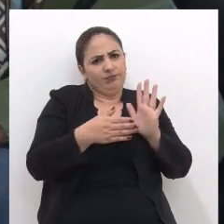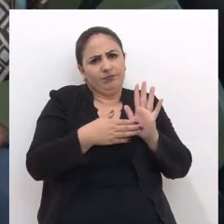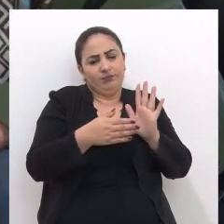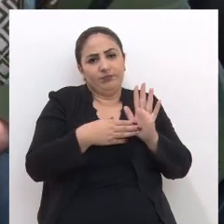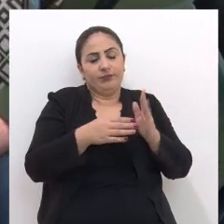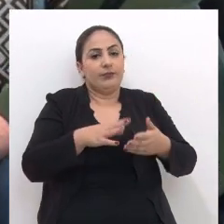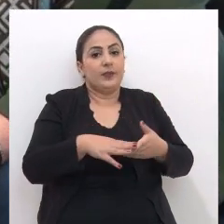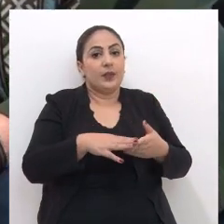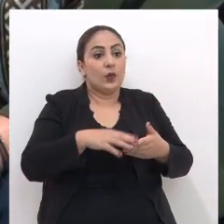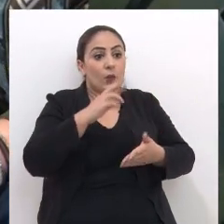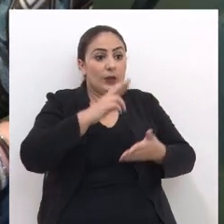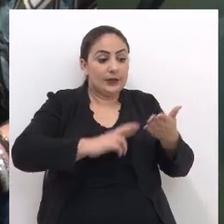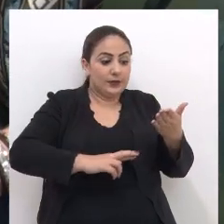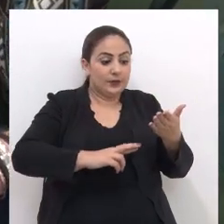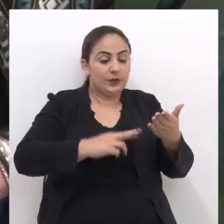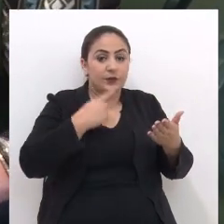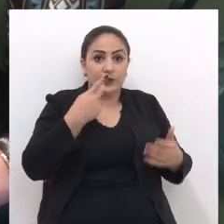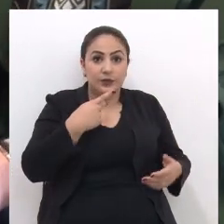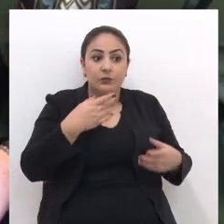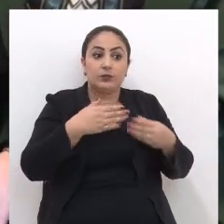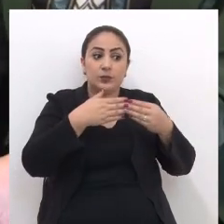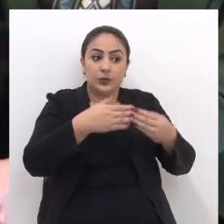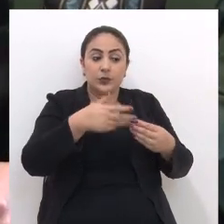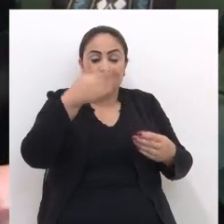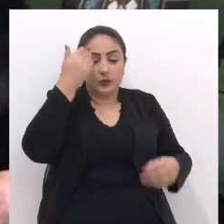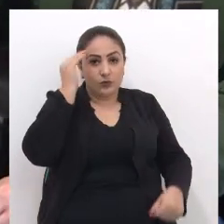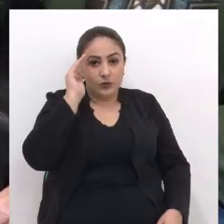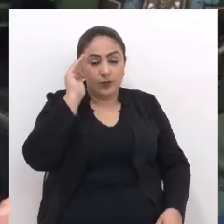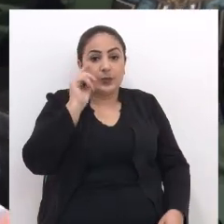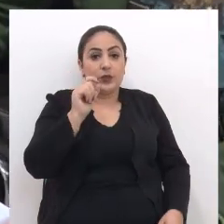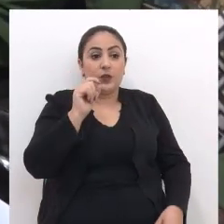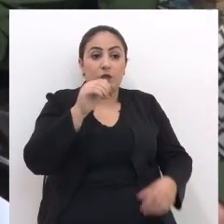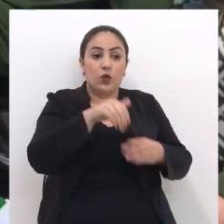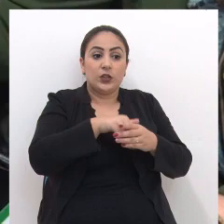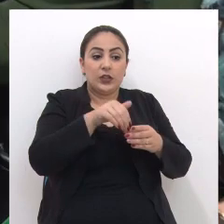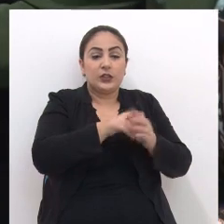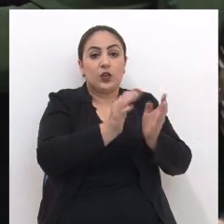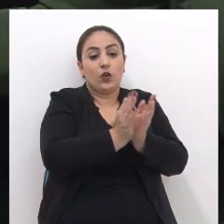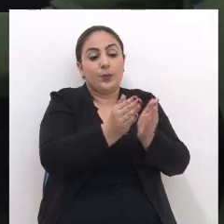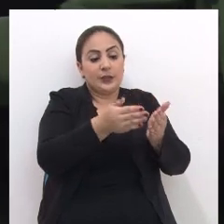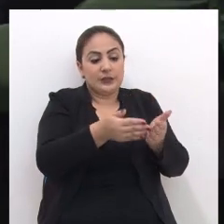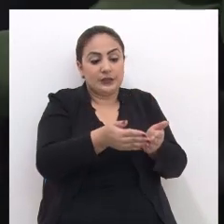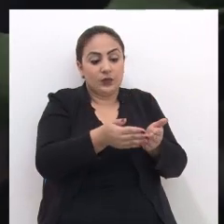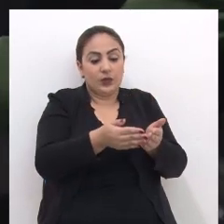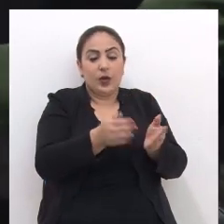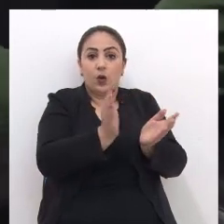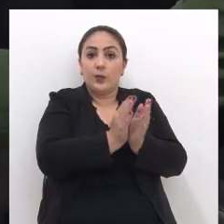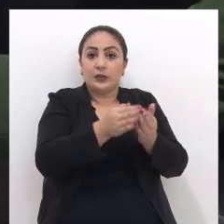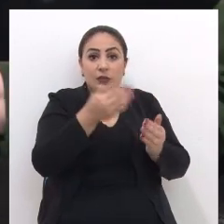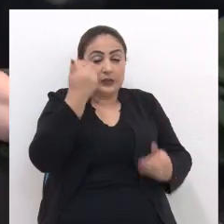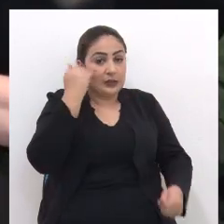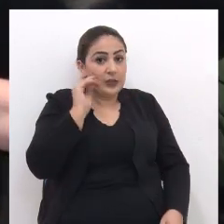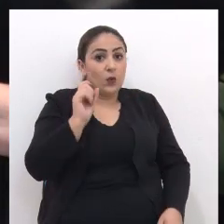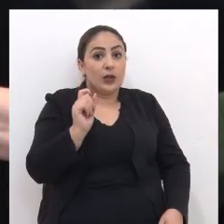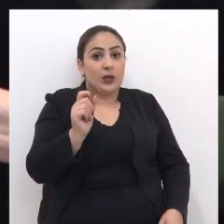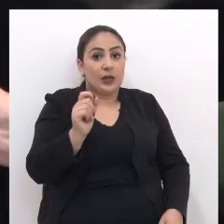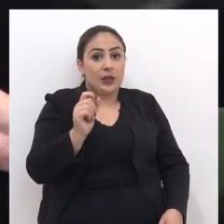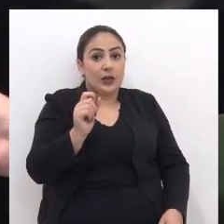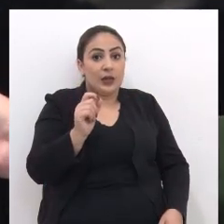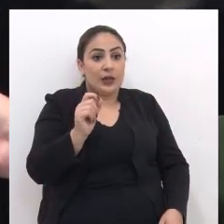proposta O relator seguiu esse entendimento Ele foi votado na comissão A comissão entendeu